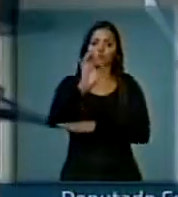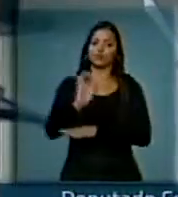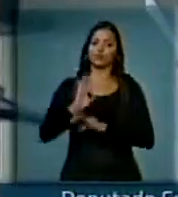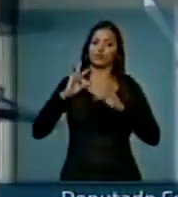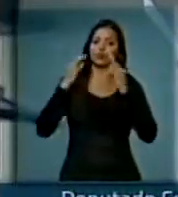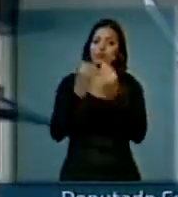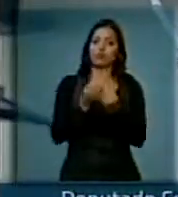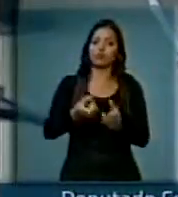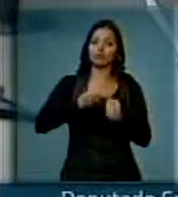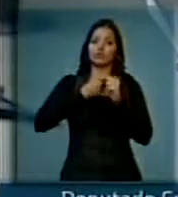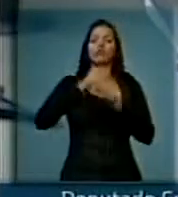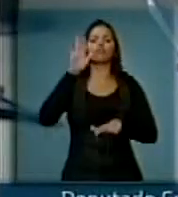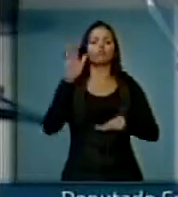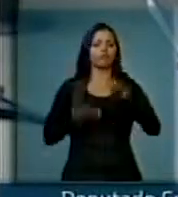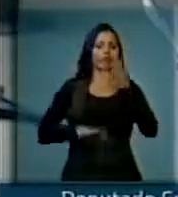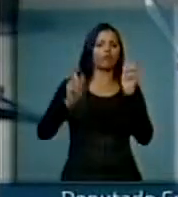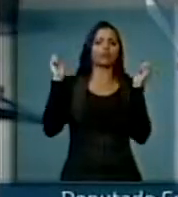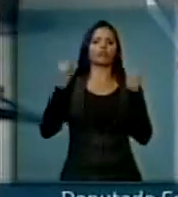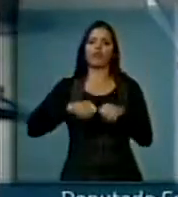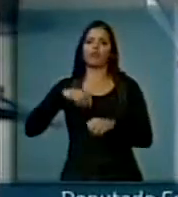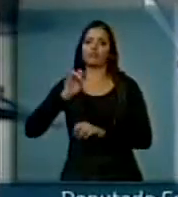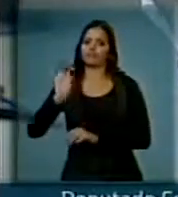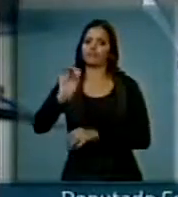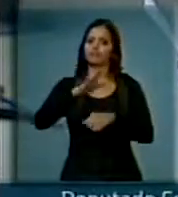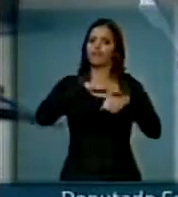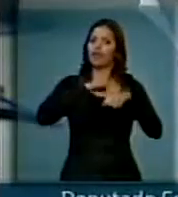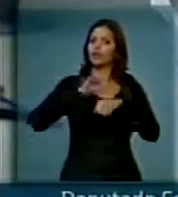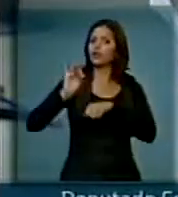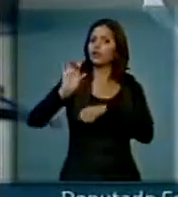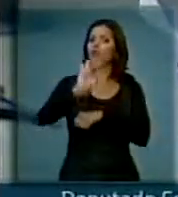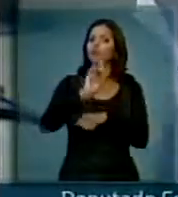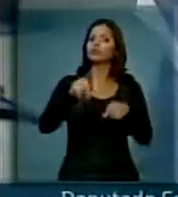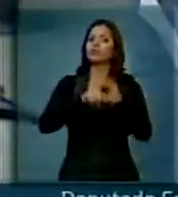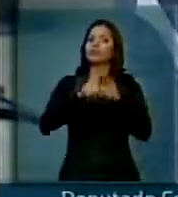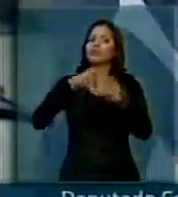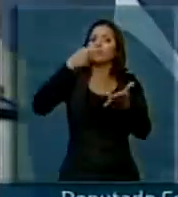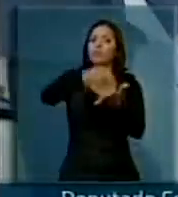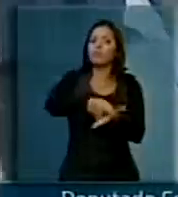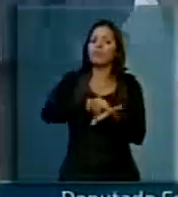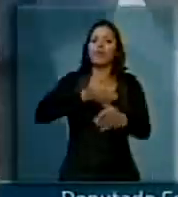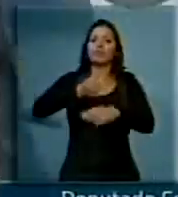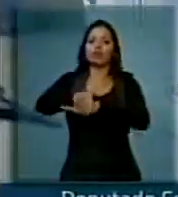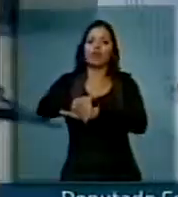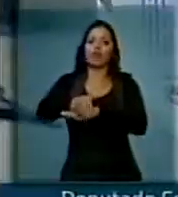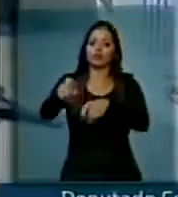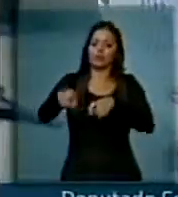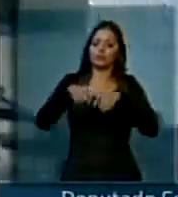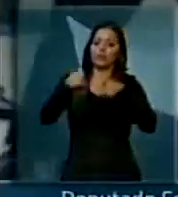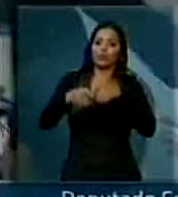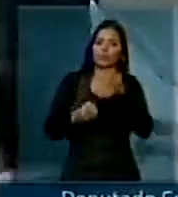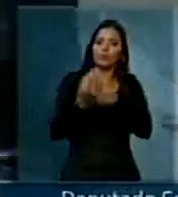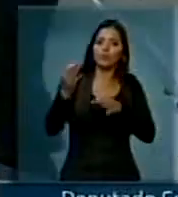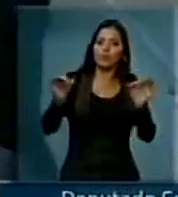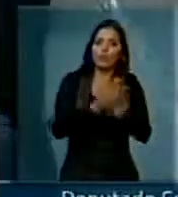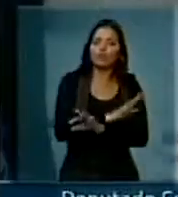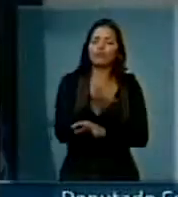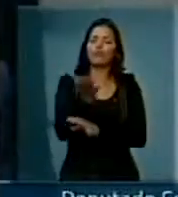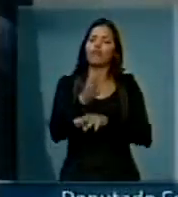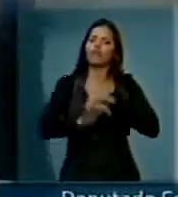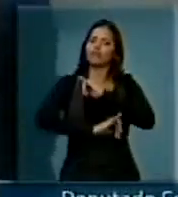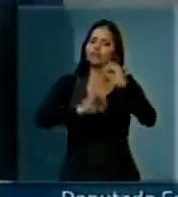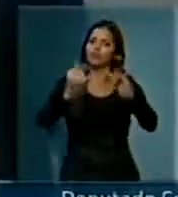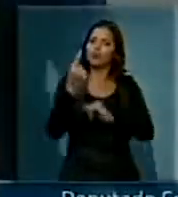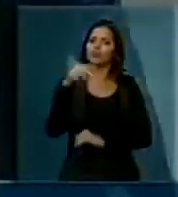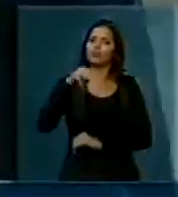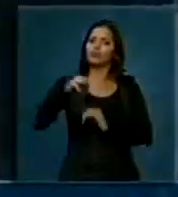podendo haver flexibilização em casos específicos, inclusive com pagamento da entrada na safra. Então, eu quero encaminhar esse pronunciamento aí para